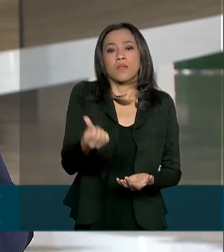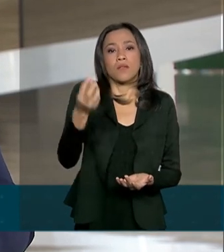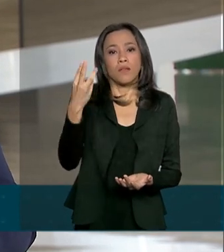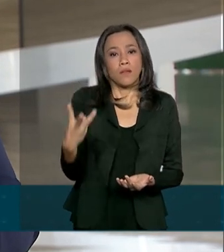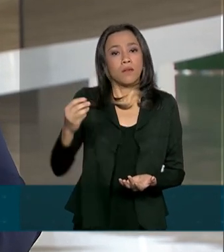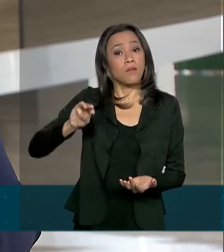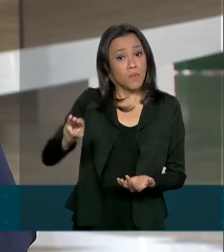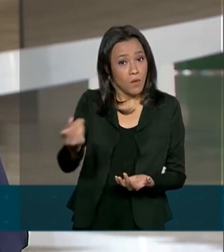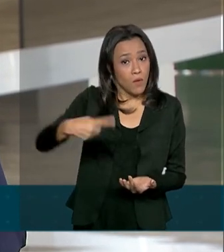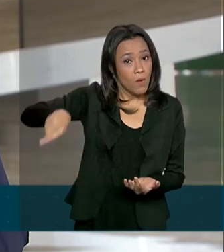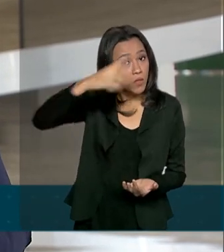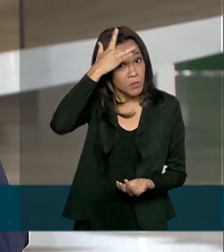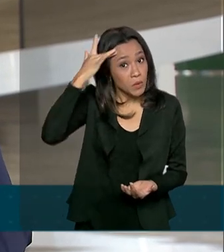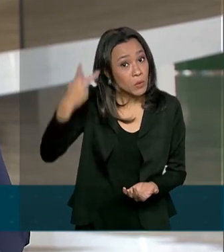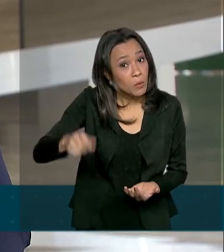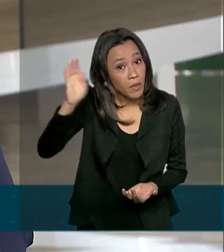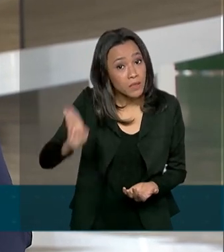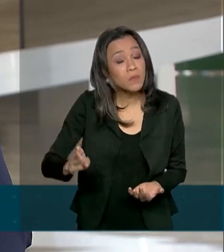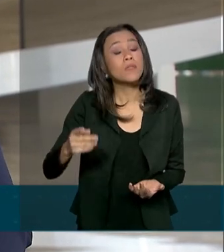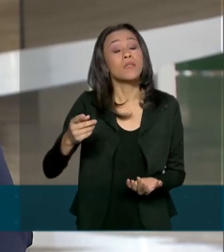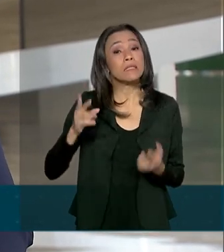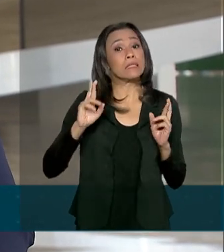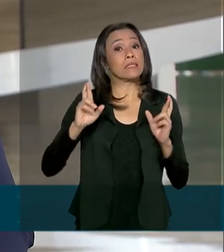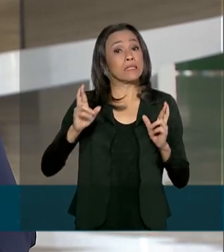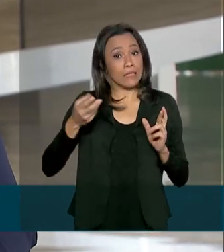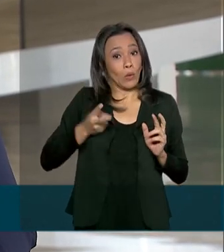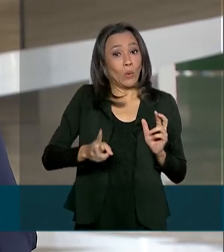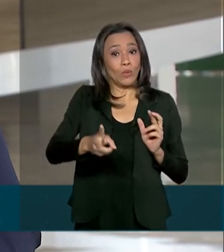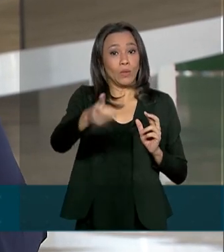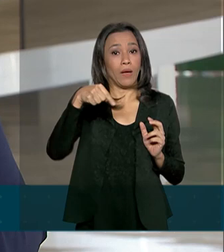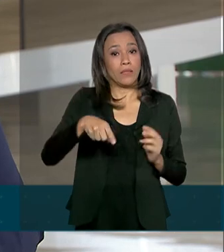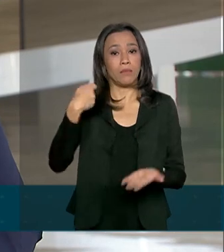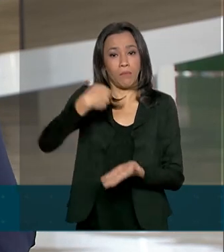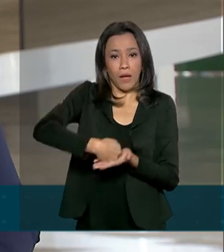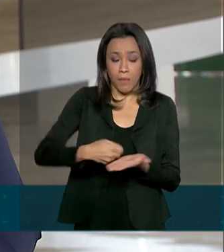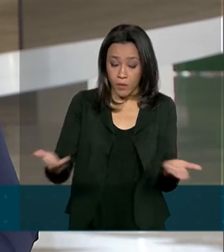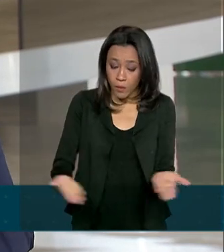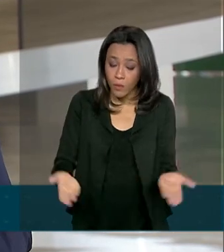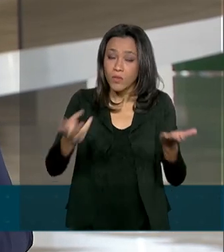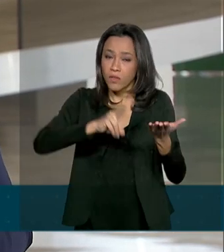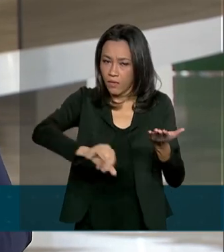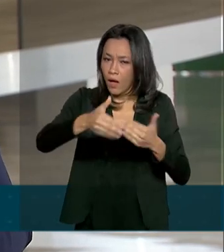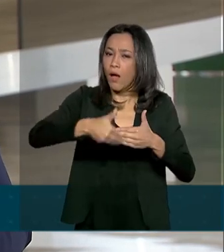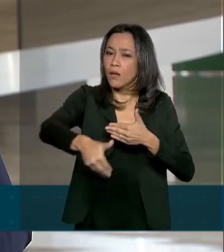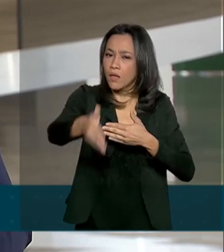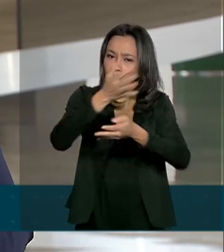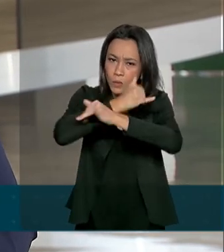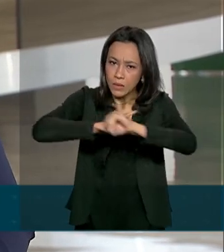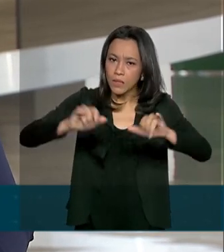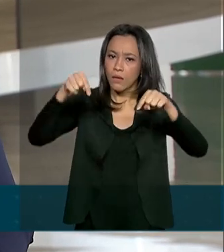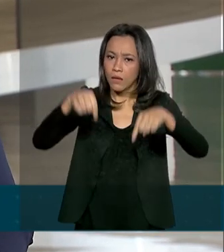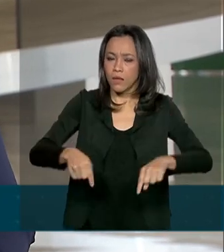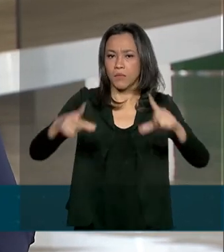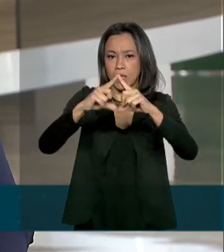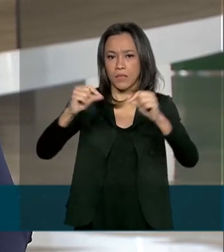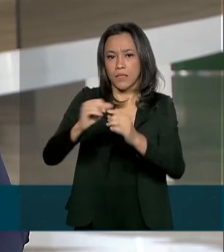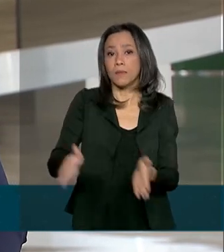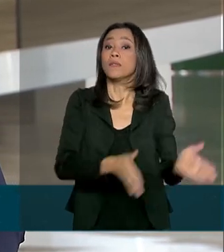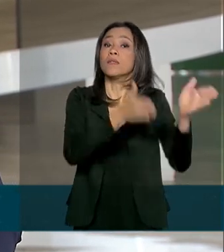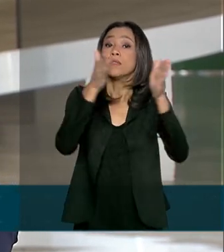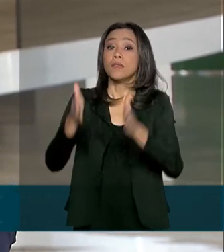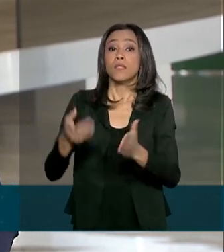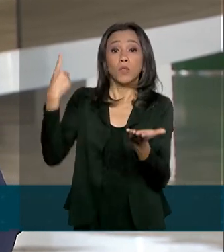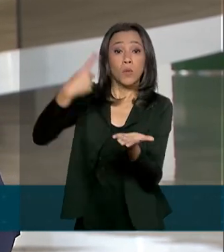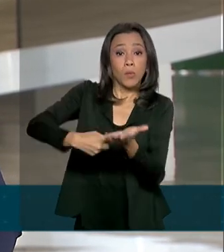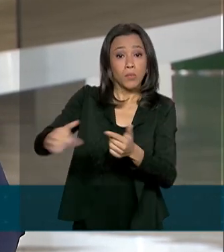em todo o país. E a expectativa é a continuidade desse pagamento ser anunciada ainda hoje aqui em Brasília. E ainda na agenda do presidente